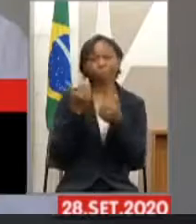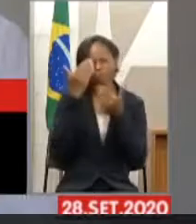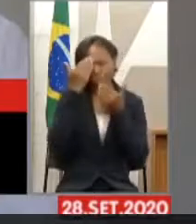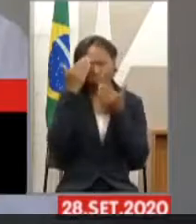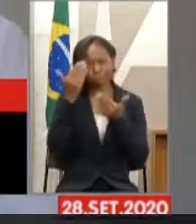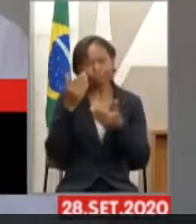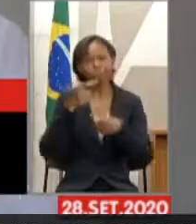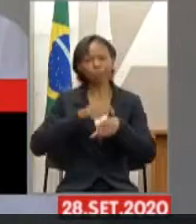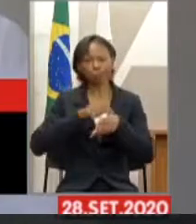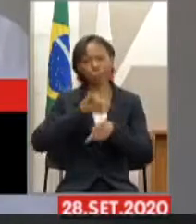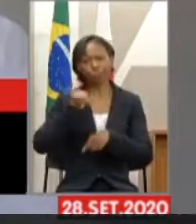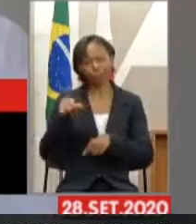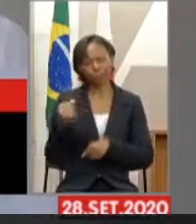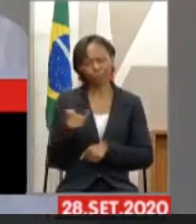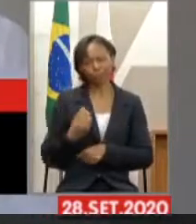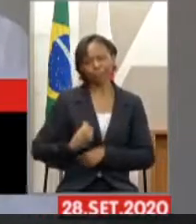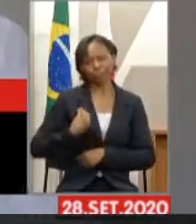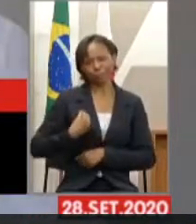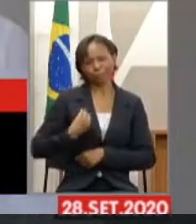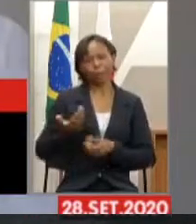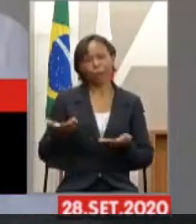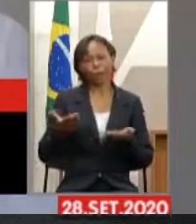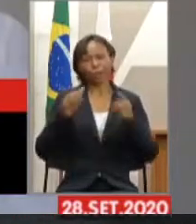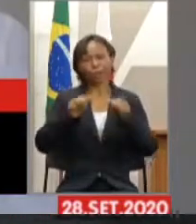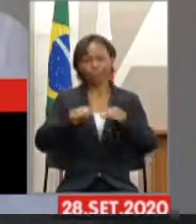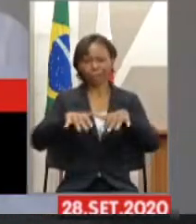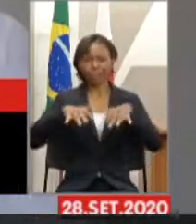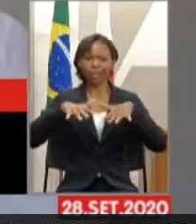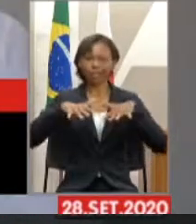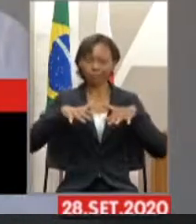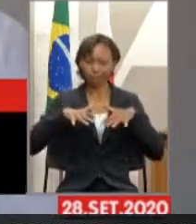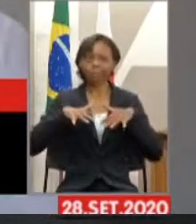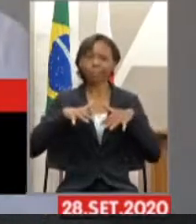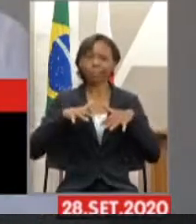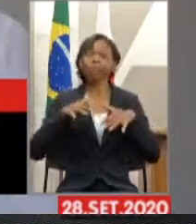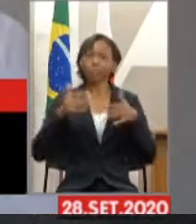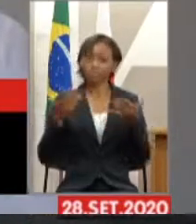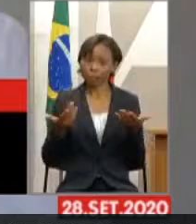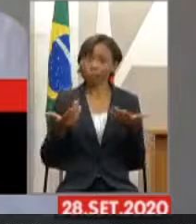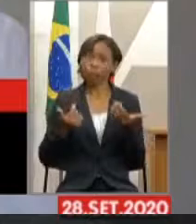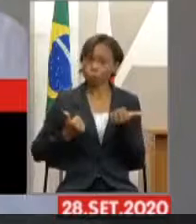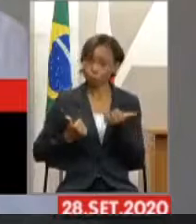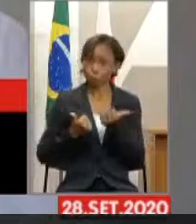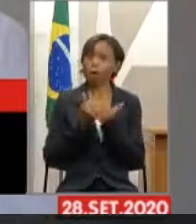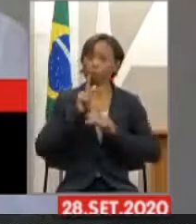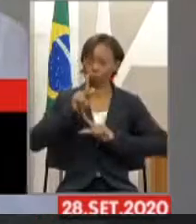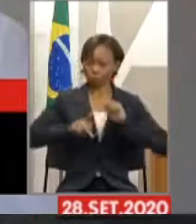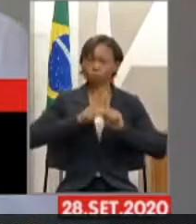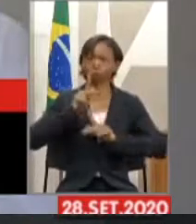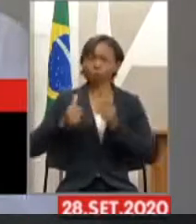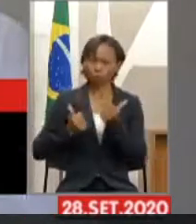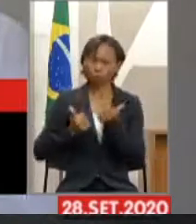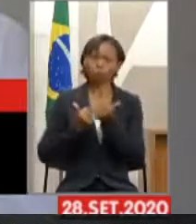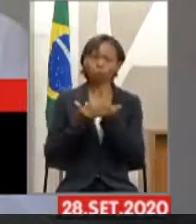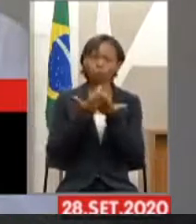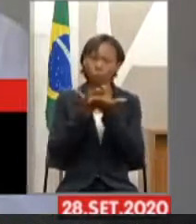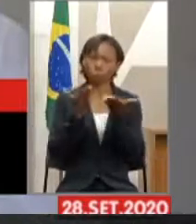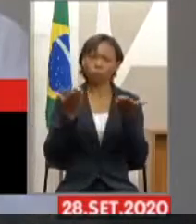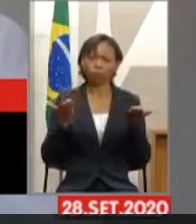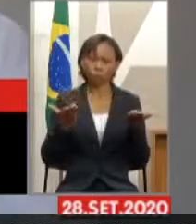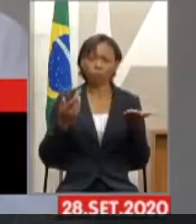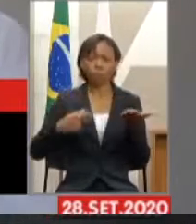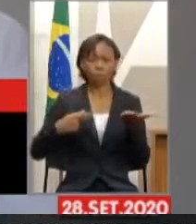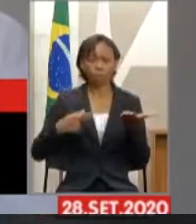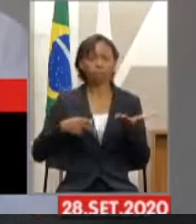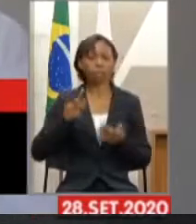oportunidade de participar dessa audiência e contem conosco, da Pastoral do Surdo, da Arquidiocese de Belo Horizonte,